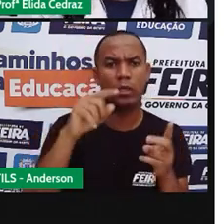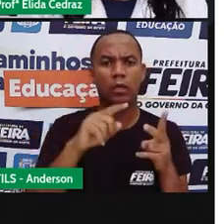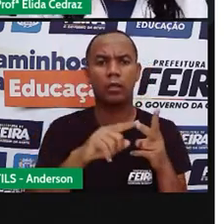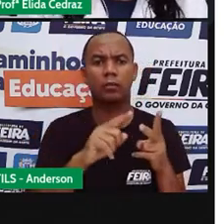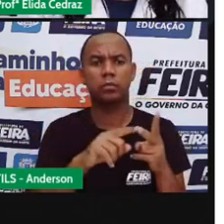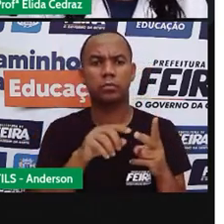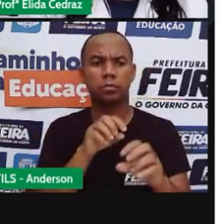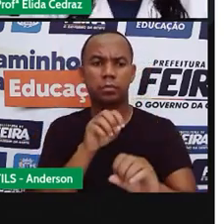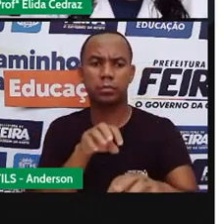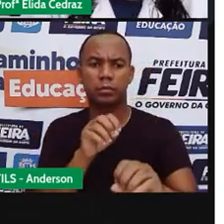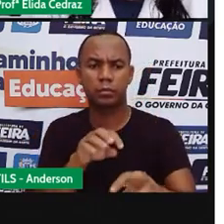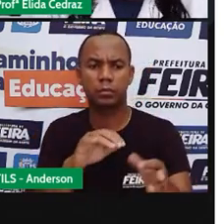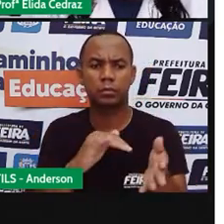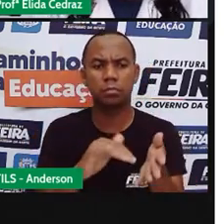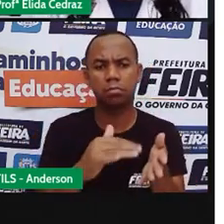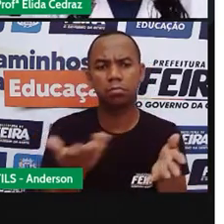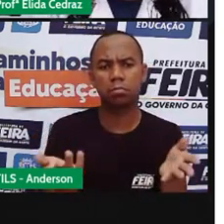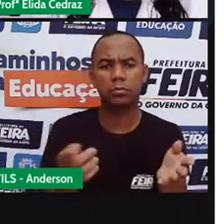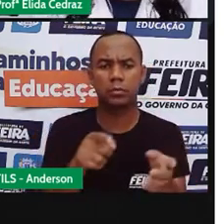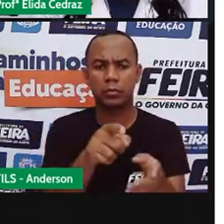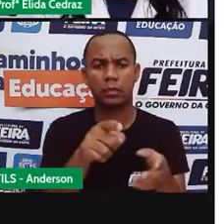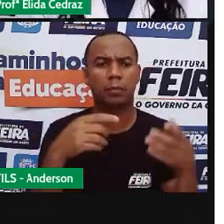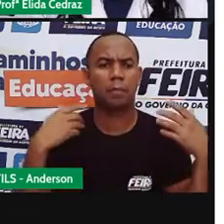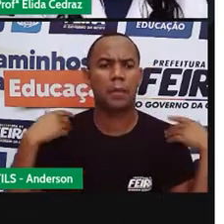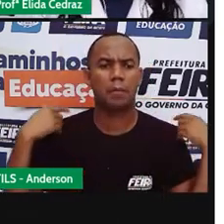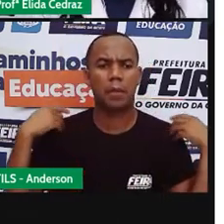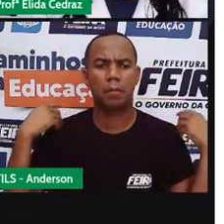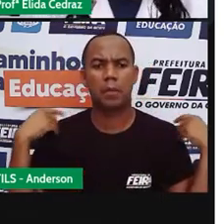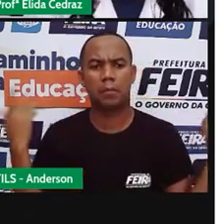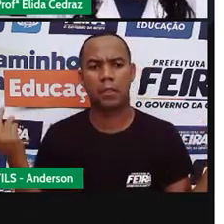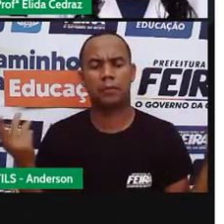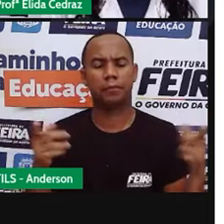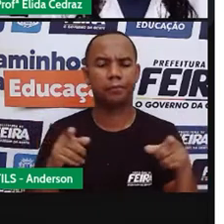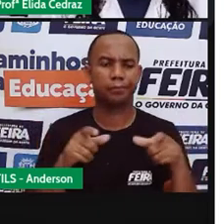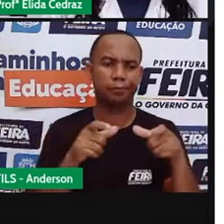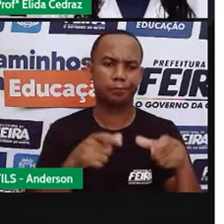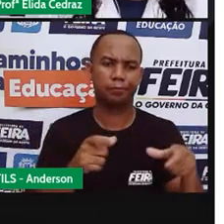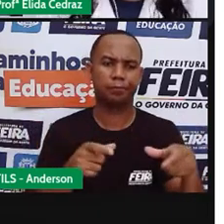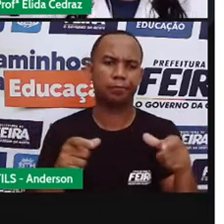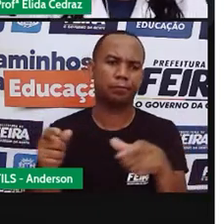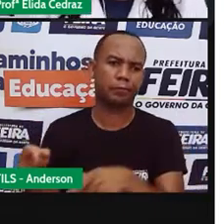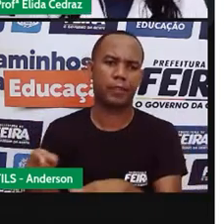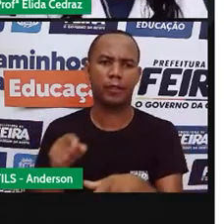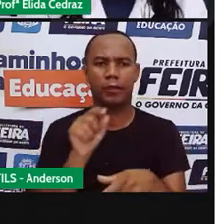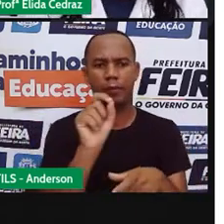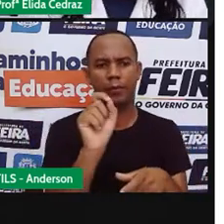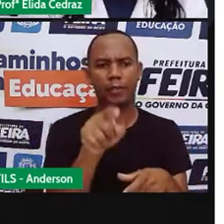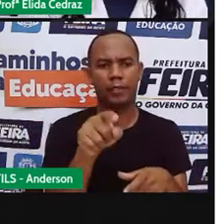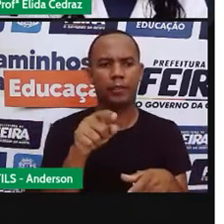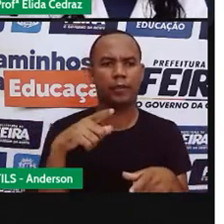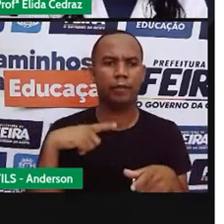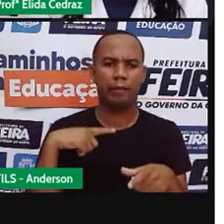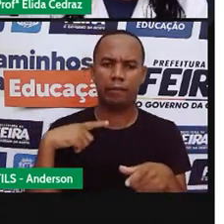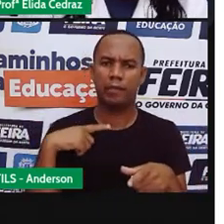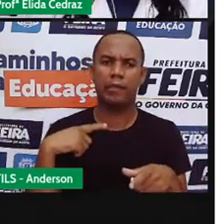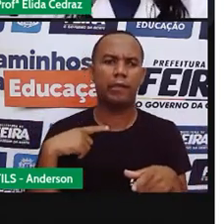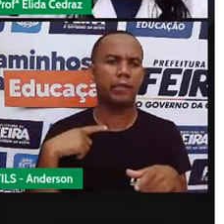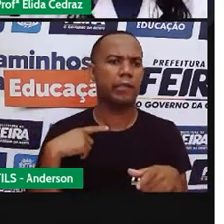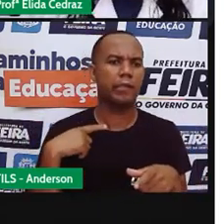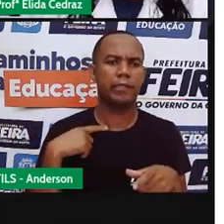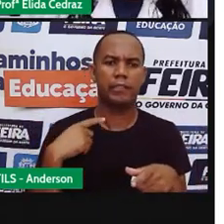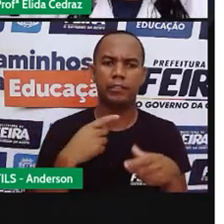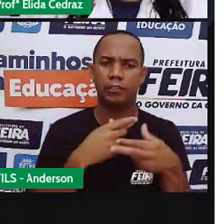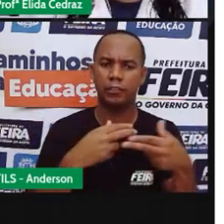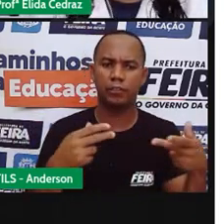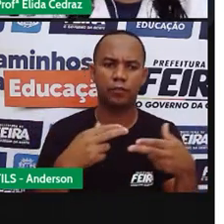para educação e para o lazer. Então, os espaços públicos possuem essas funções. E